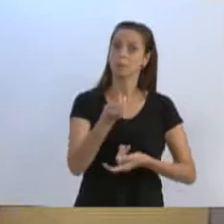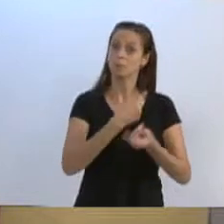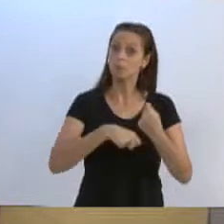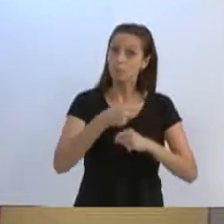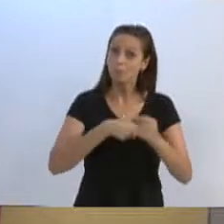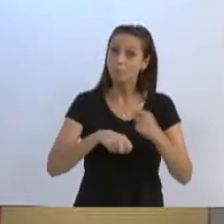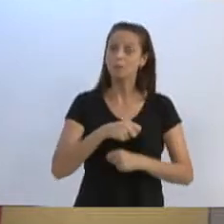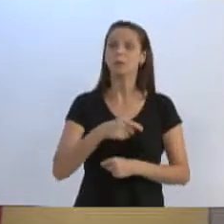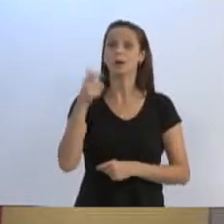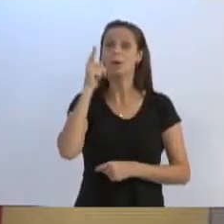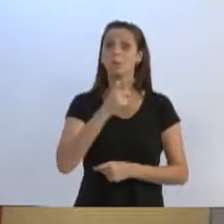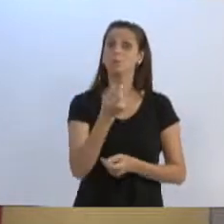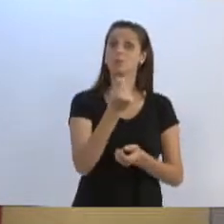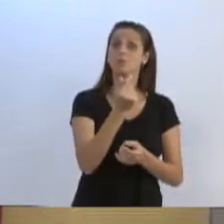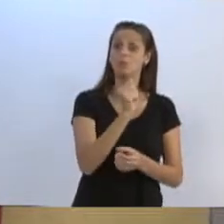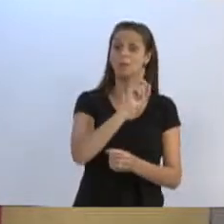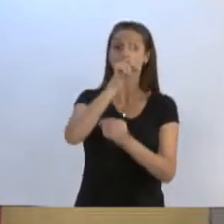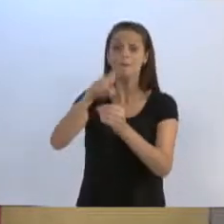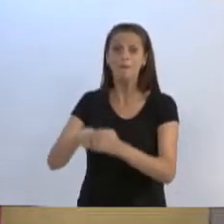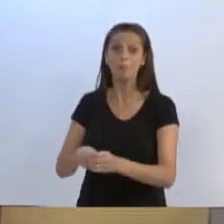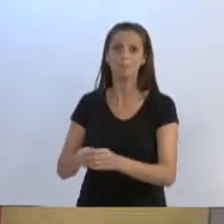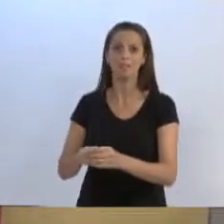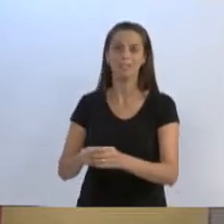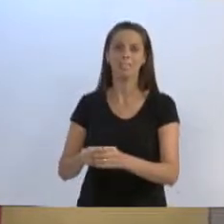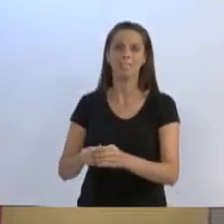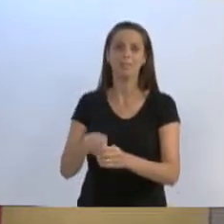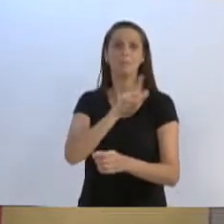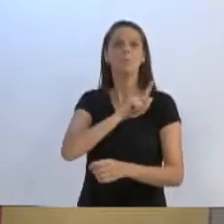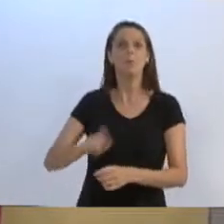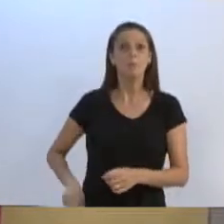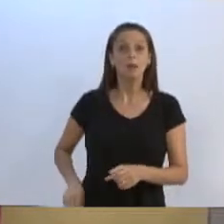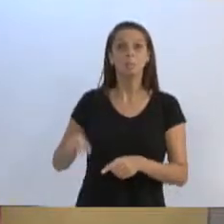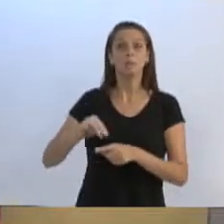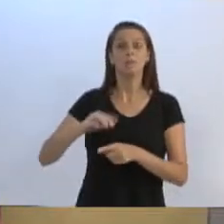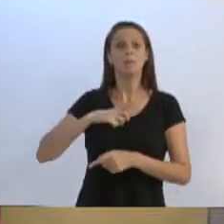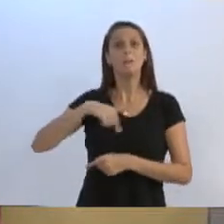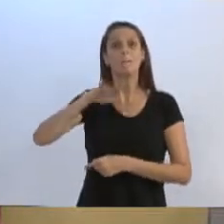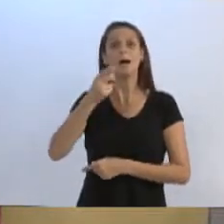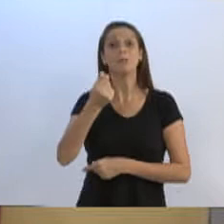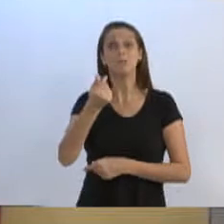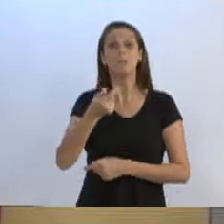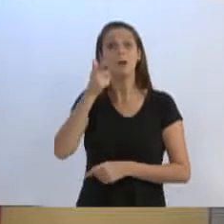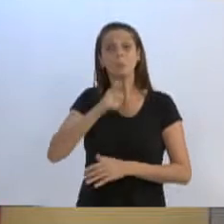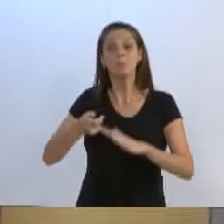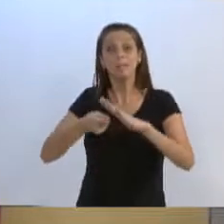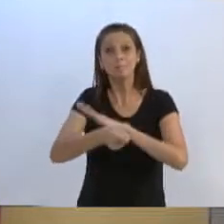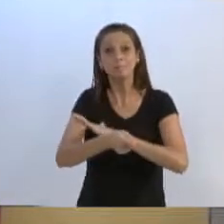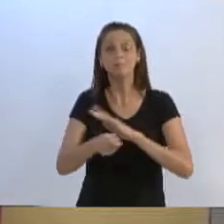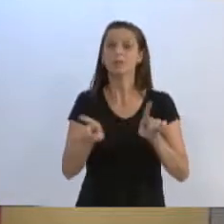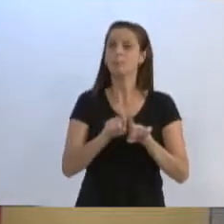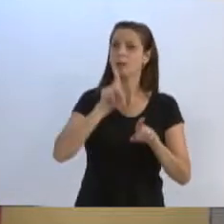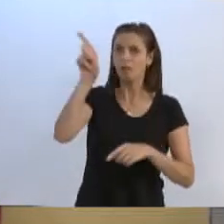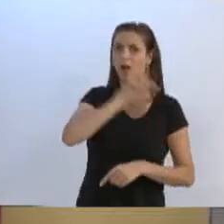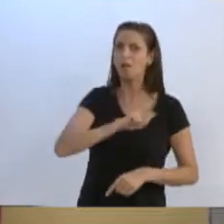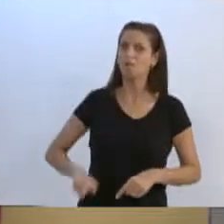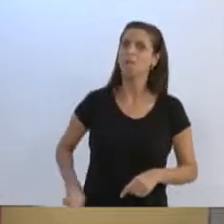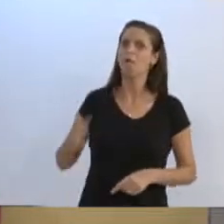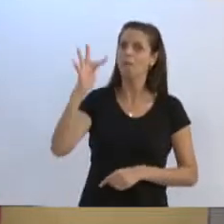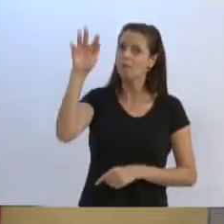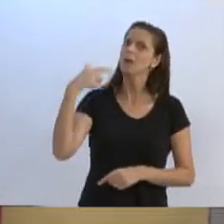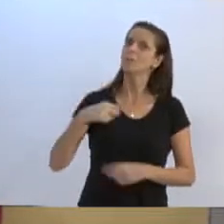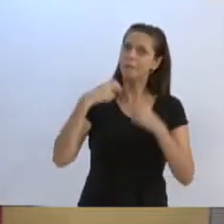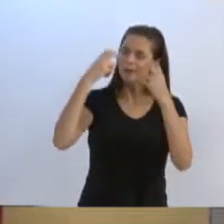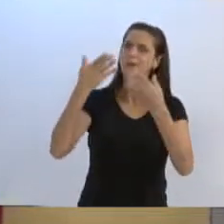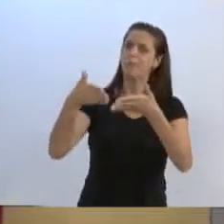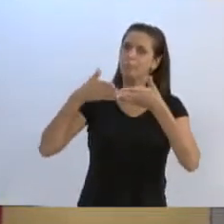para devolver, para ter, na verdade, para o governo ter mais dinheiro. E o governo federal precisa criar vergonha e fazer a sua